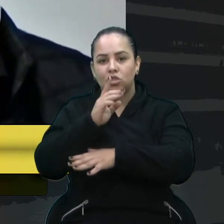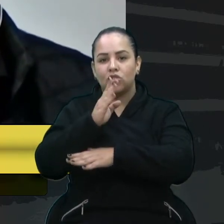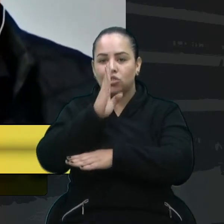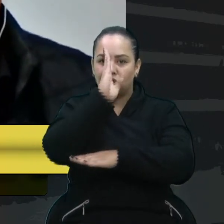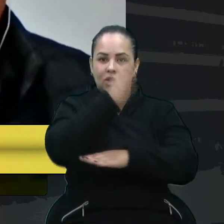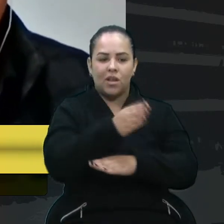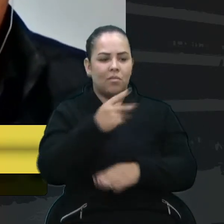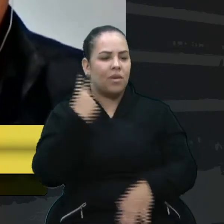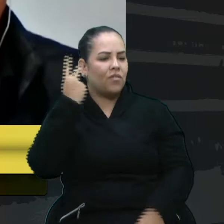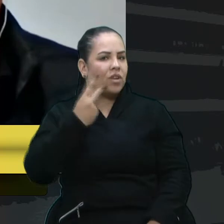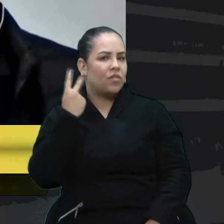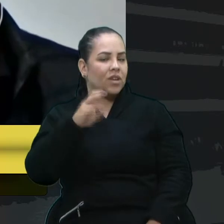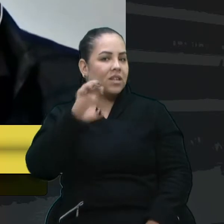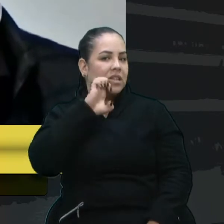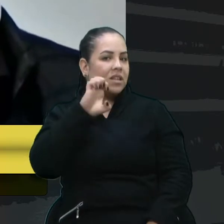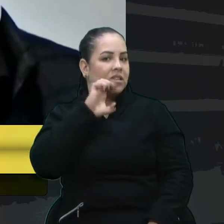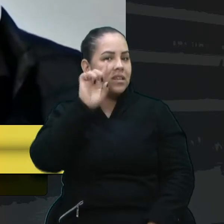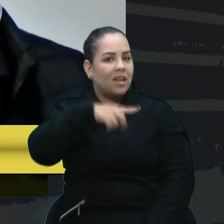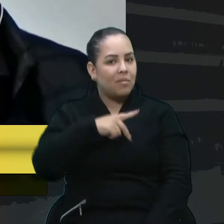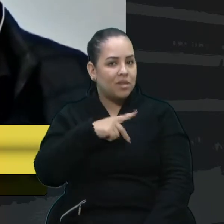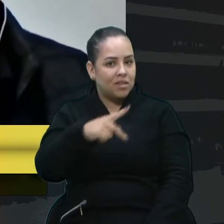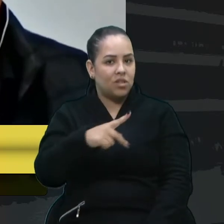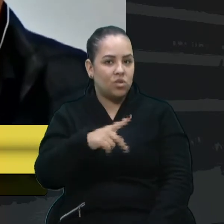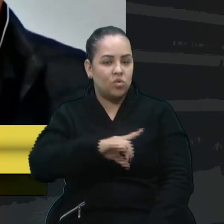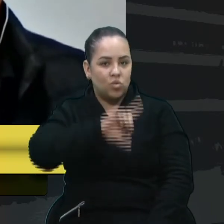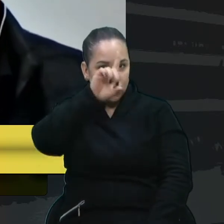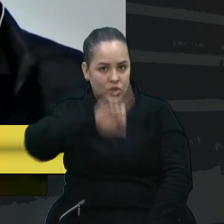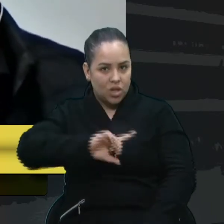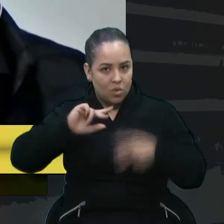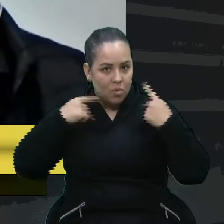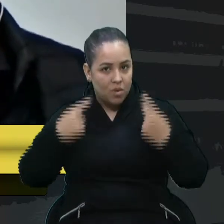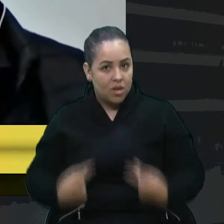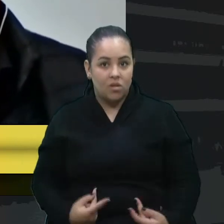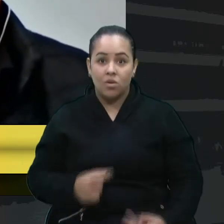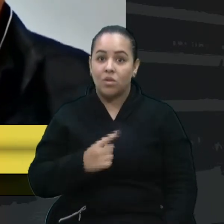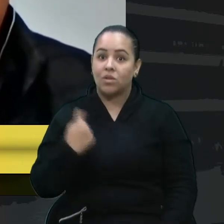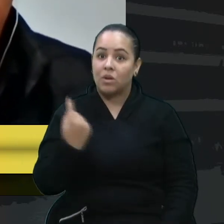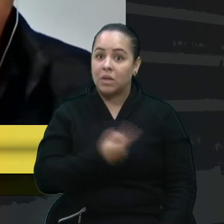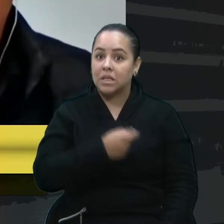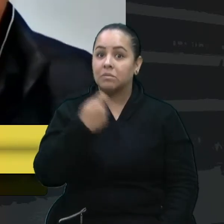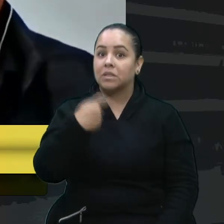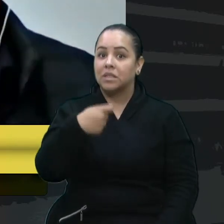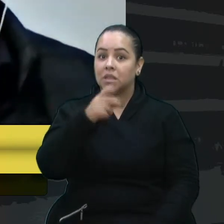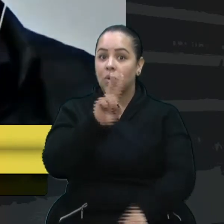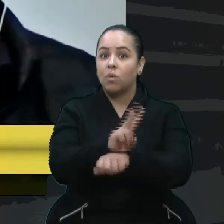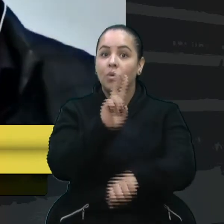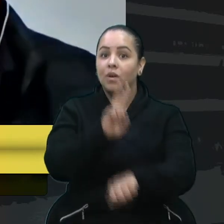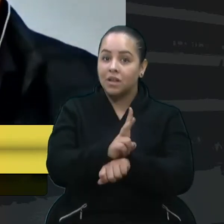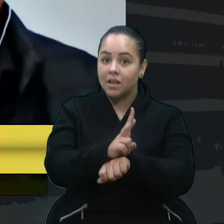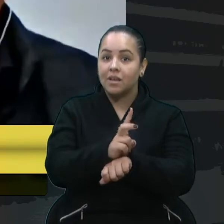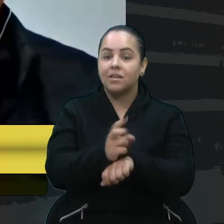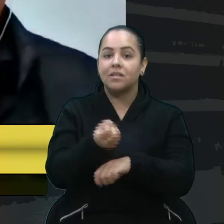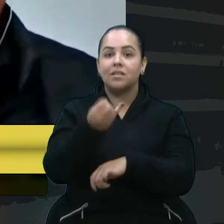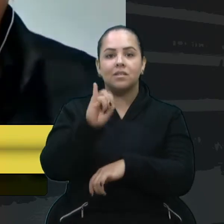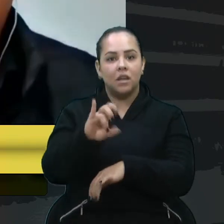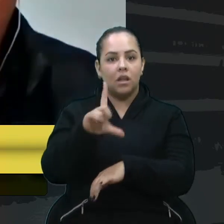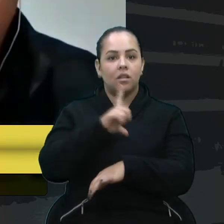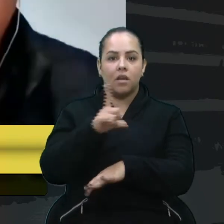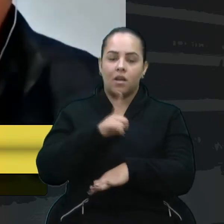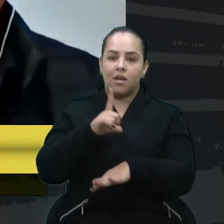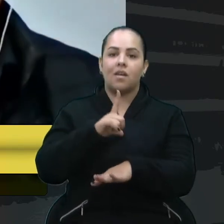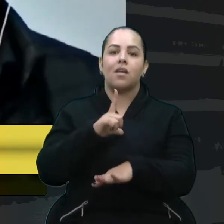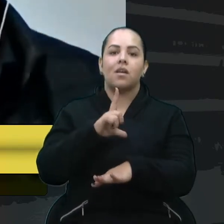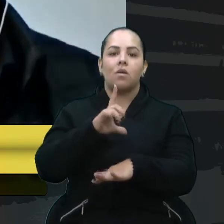Estela, que é a presidente dos direitos humanos, a gente tem que ter muito cuidado. O protesto é válido quando ele é pacífico, o protesto é